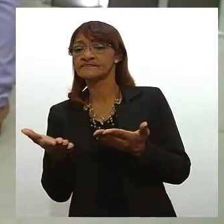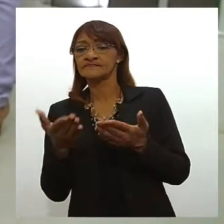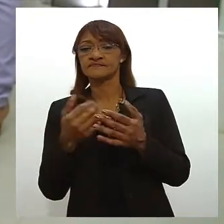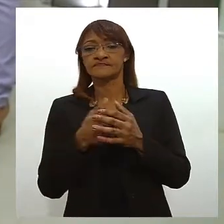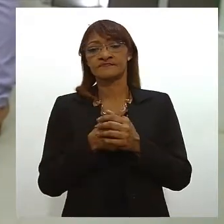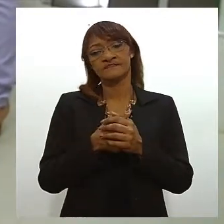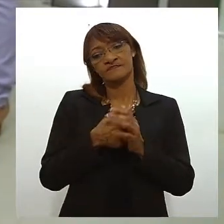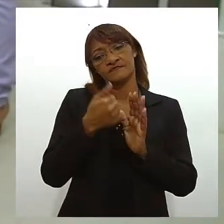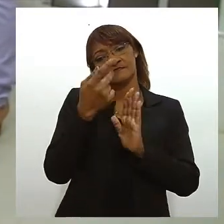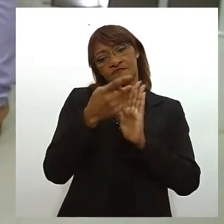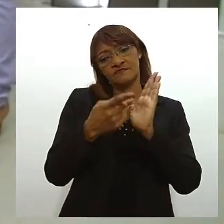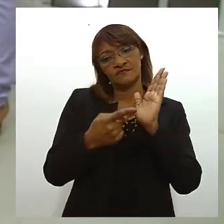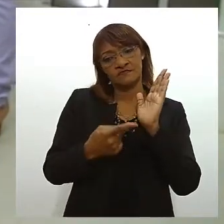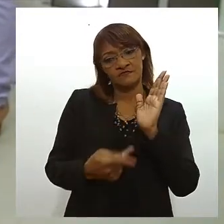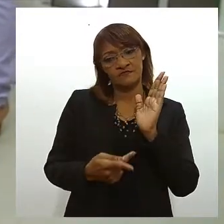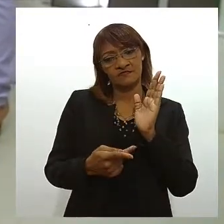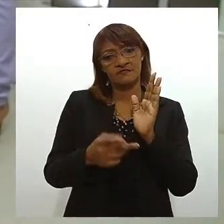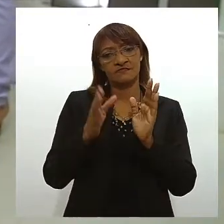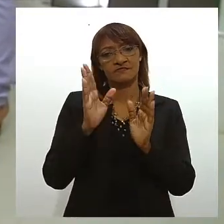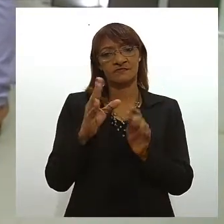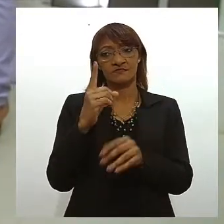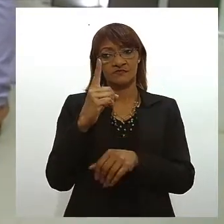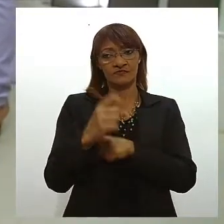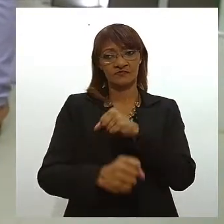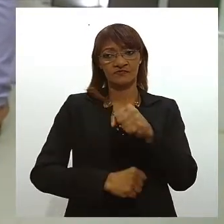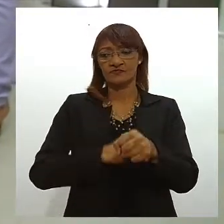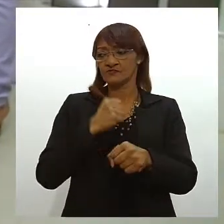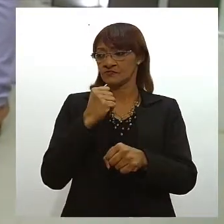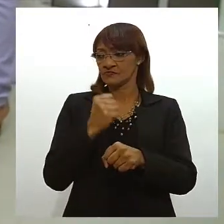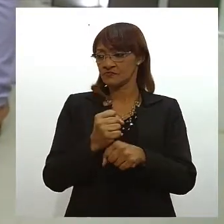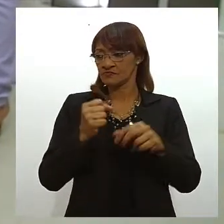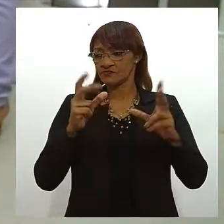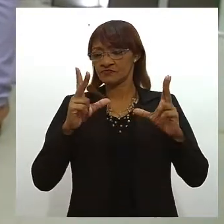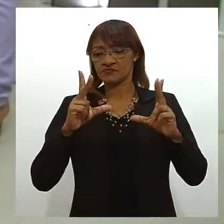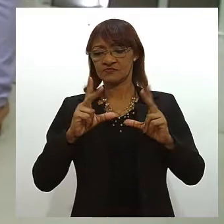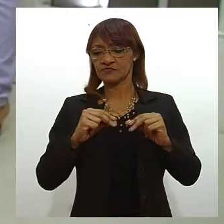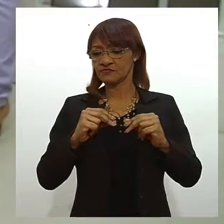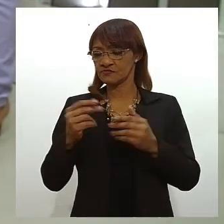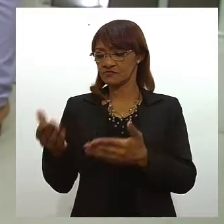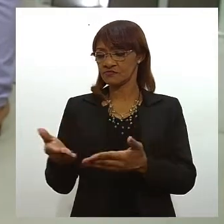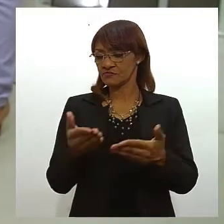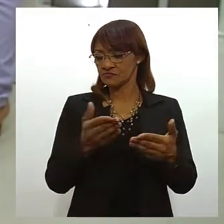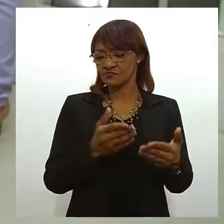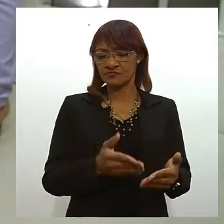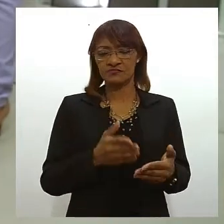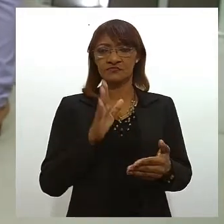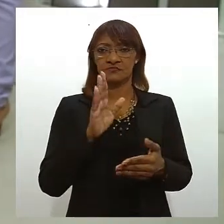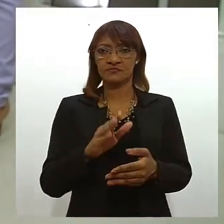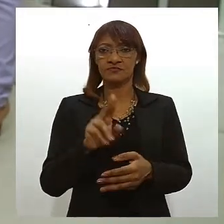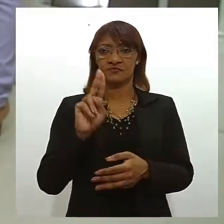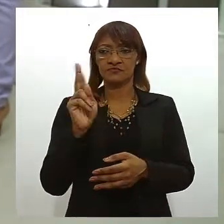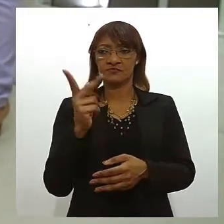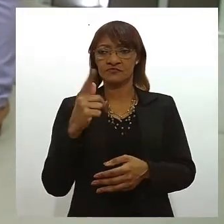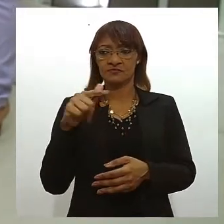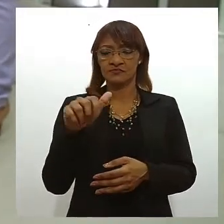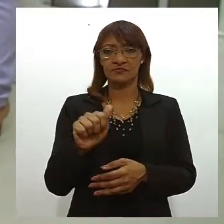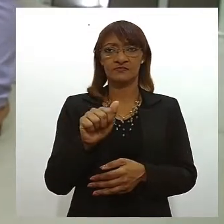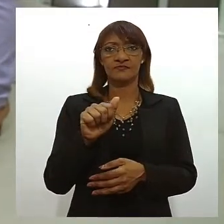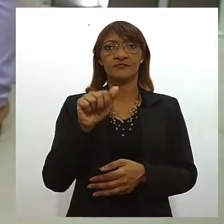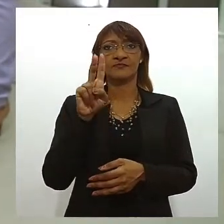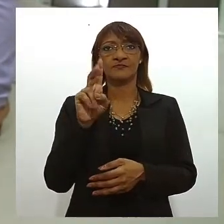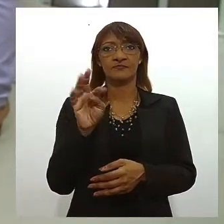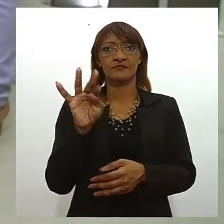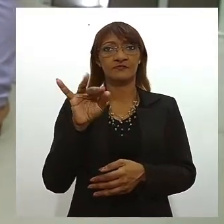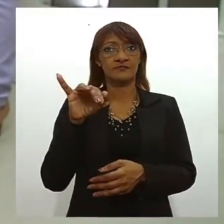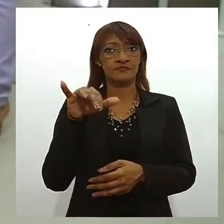projeto, durante um ano, o cirurgia vai receber a consultoria do Hospital Moinhos de Ventos. Essa consultoria, com certeza, vai ser muito